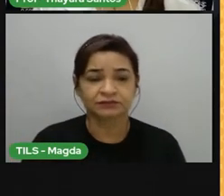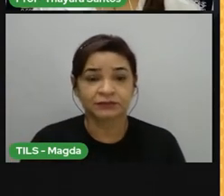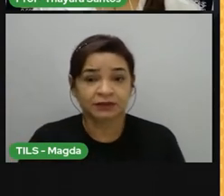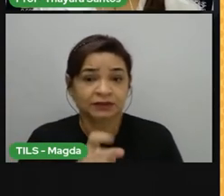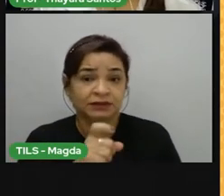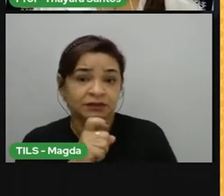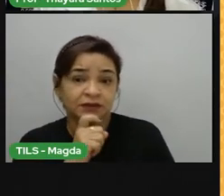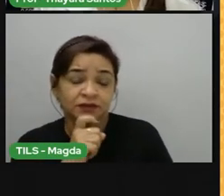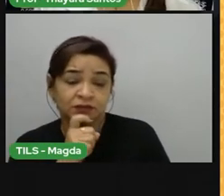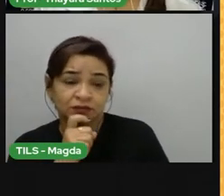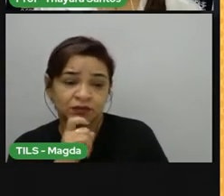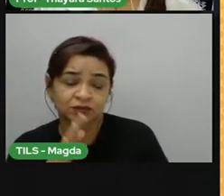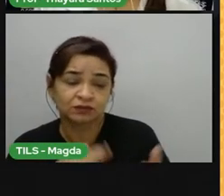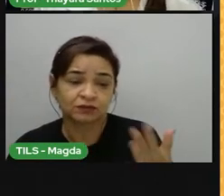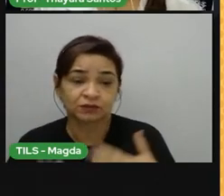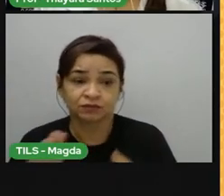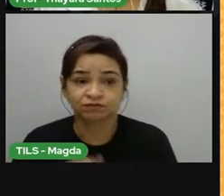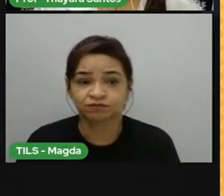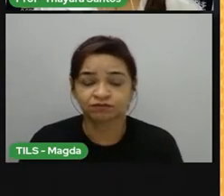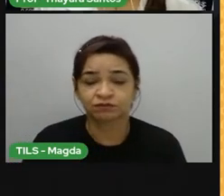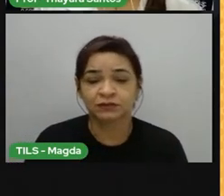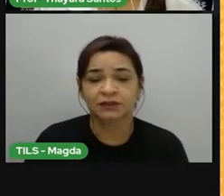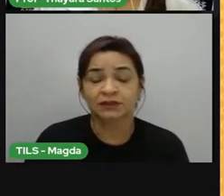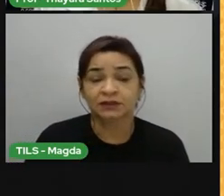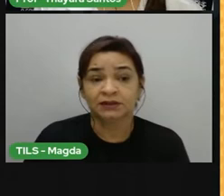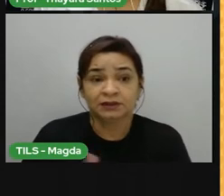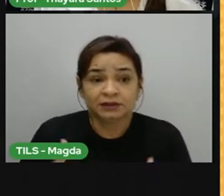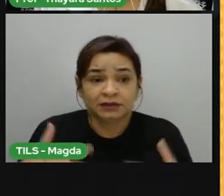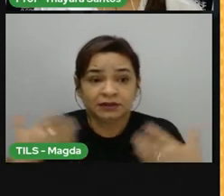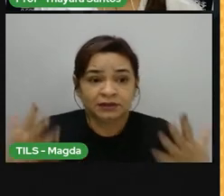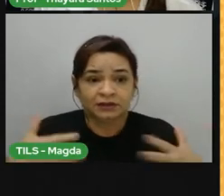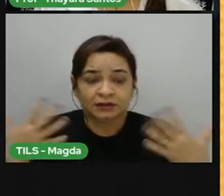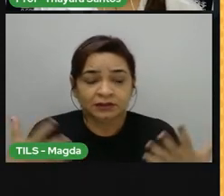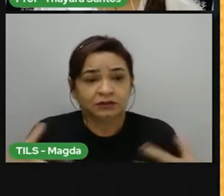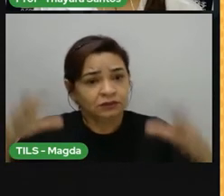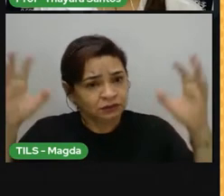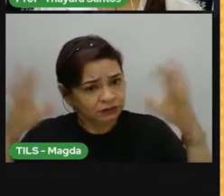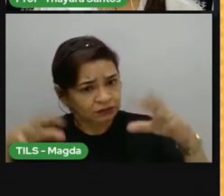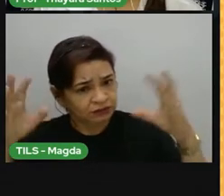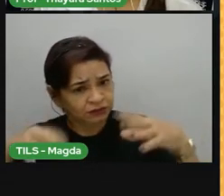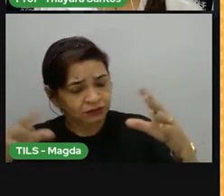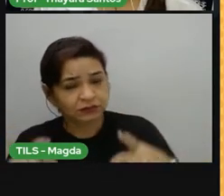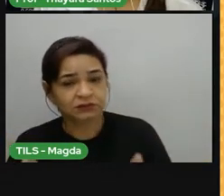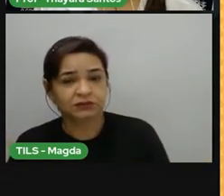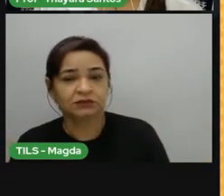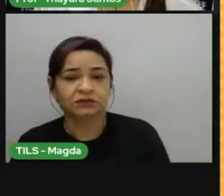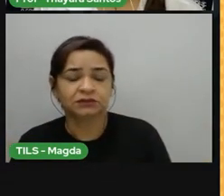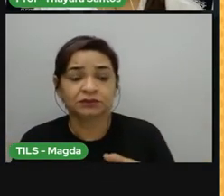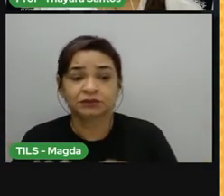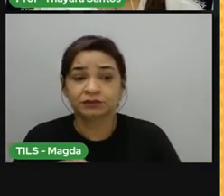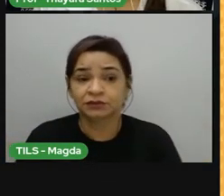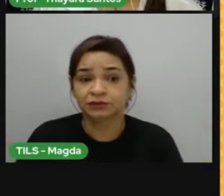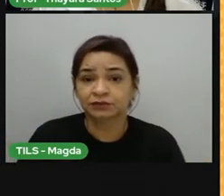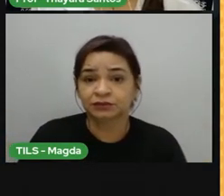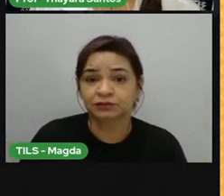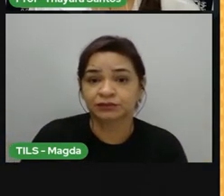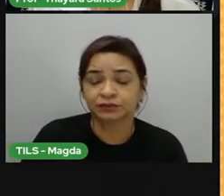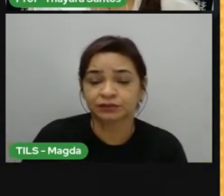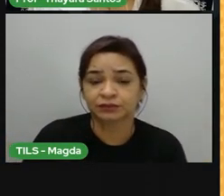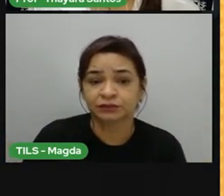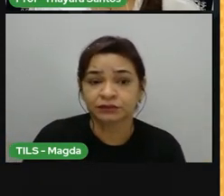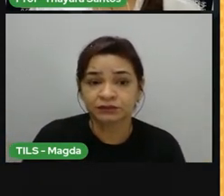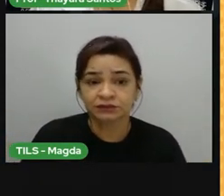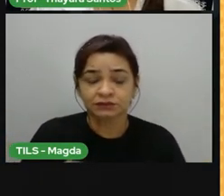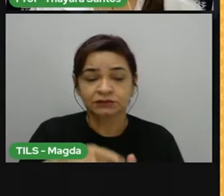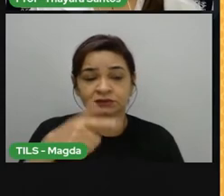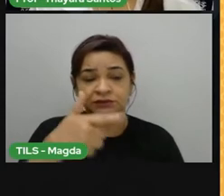temperaturas amenas e clima seco e verão quente e chuvoso. As temperaturas médias anuais são superiores a